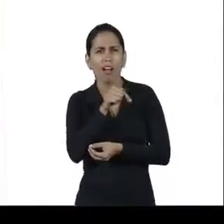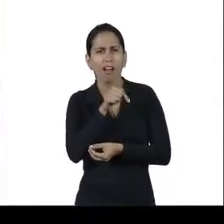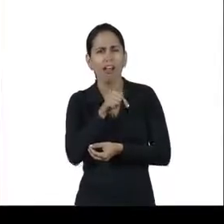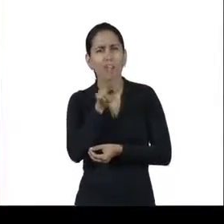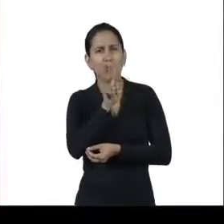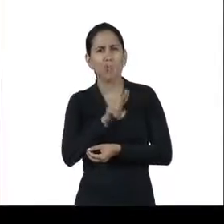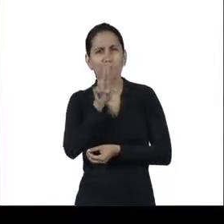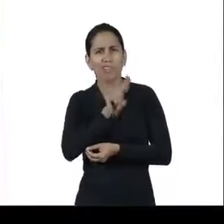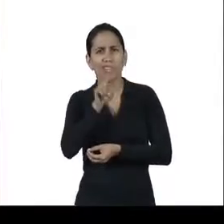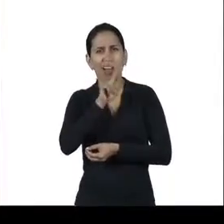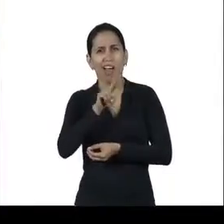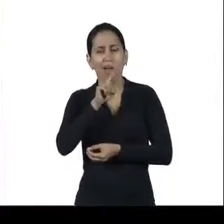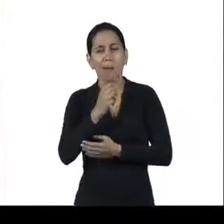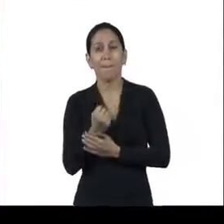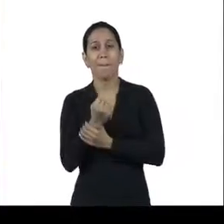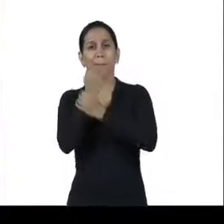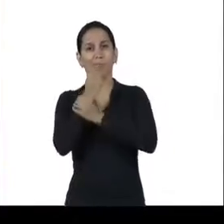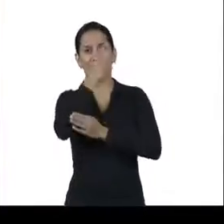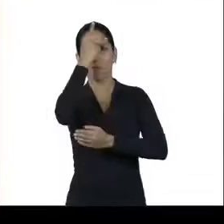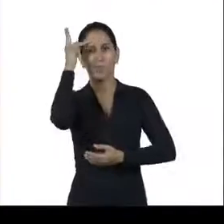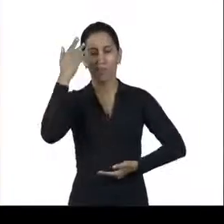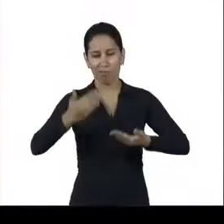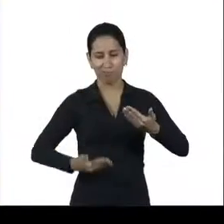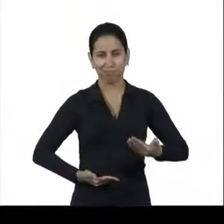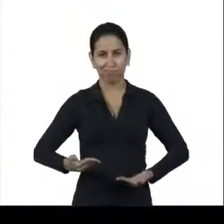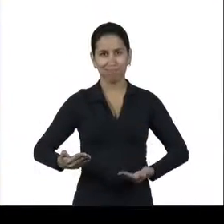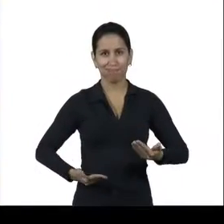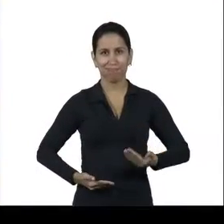para proteger o trabalhador dos pés à cabeça.